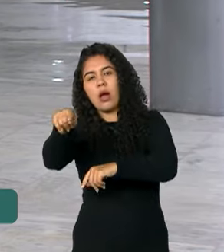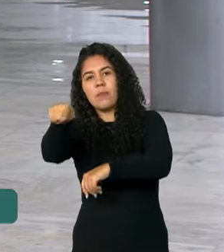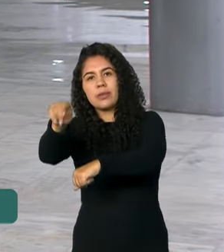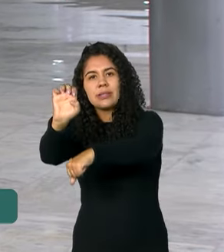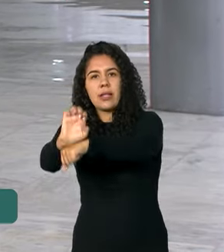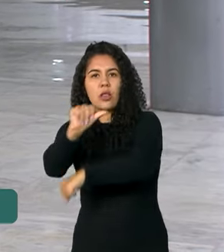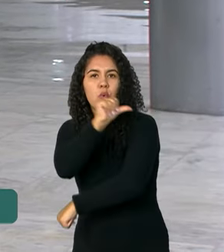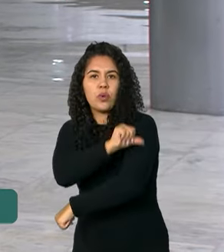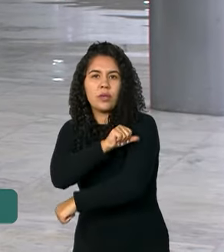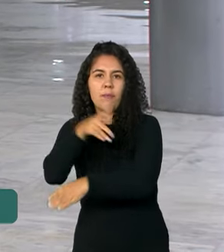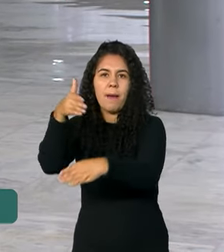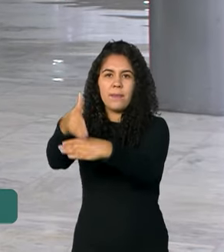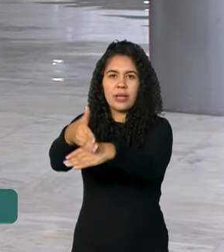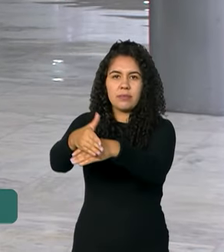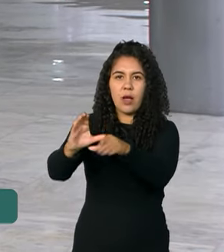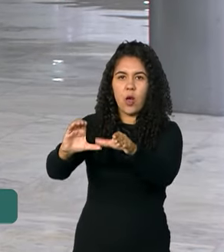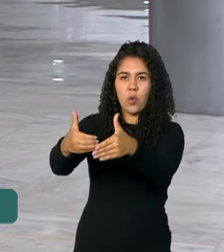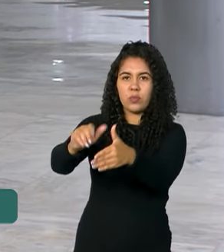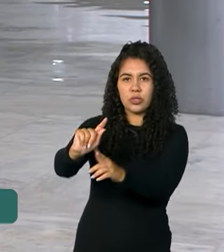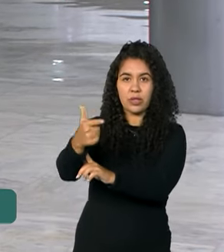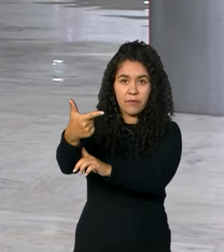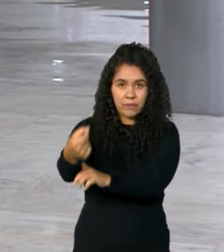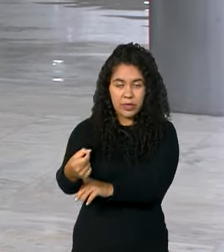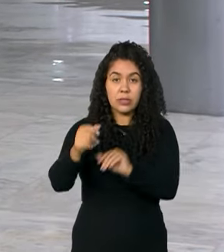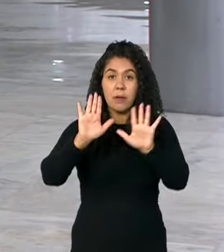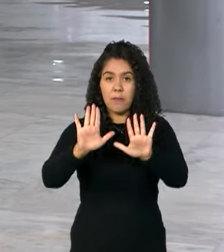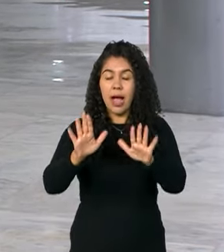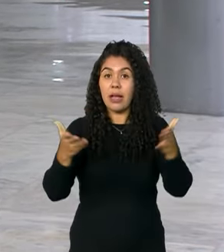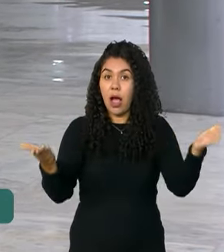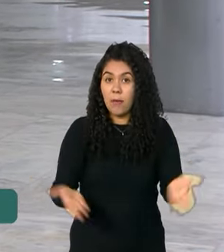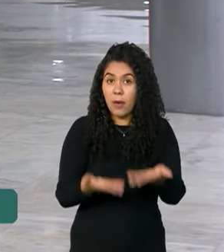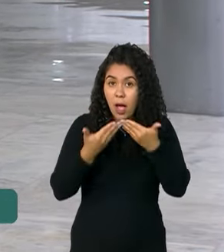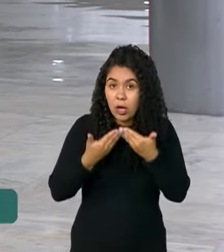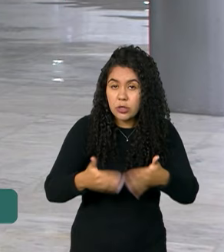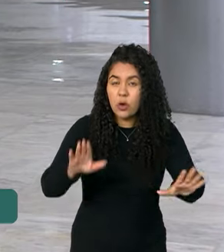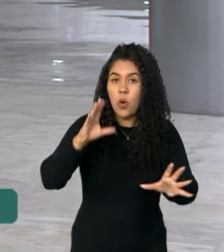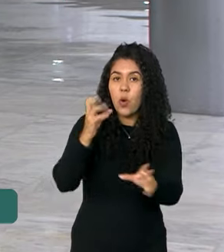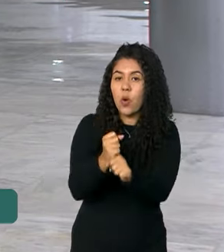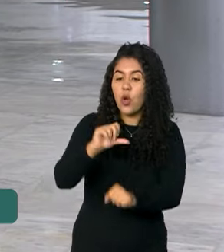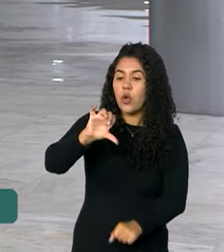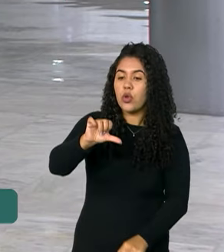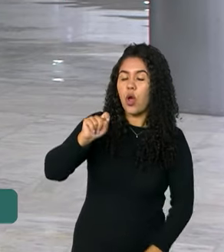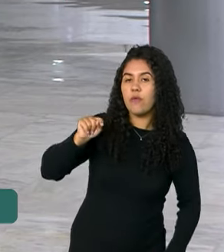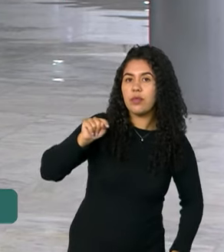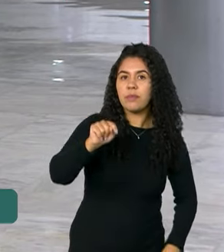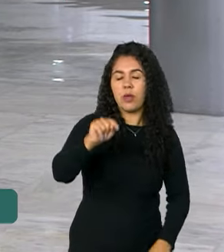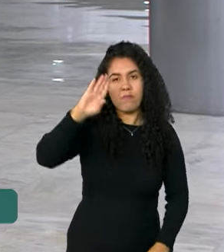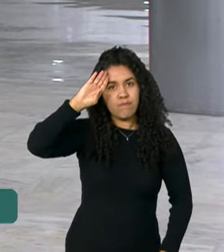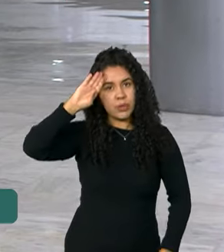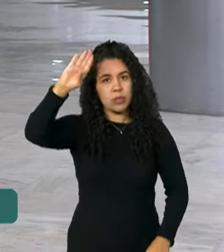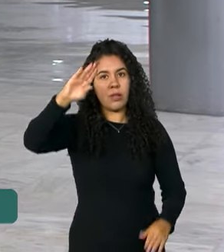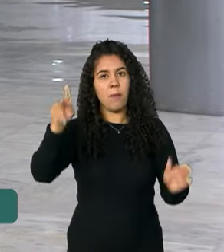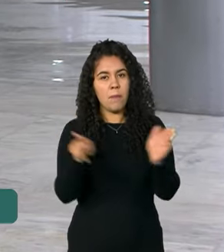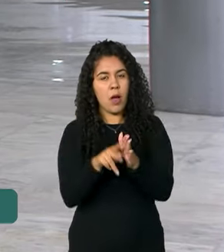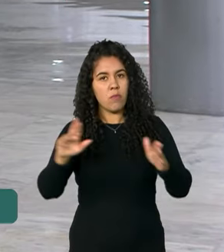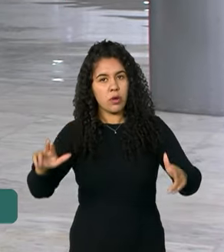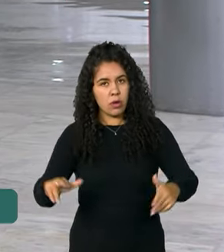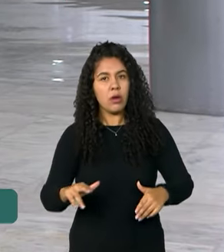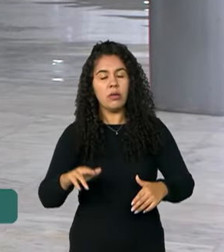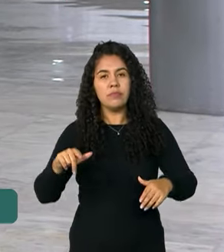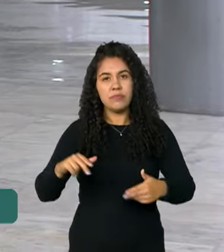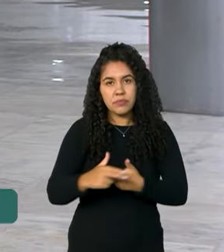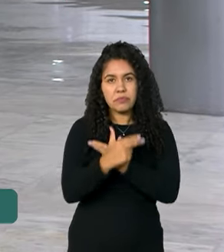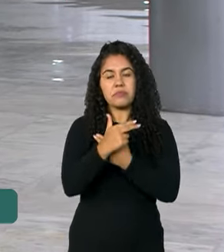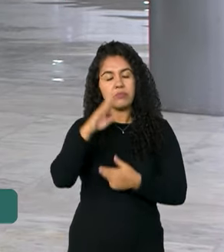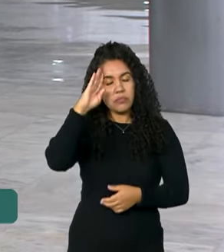do G20. Bom, por falar em G20, a partir de hoje, 9 mil militares das Forças Armadas serão mobilizados em uma